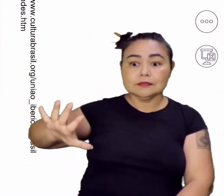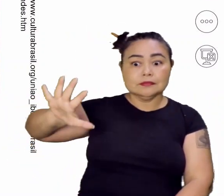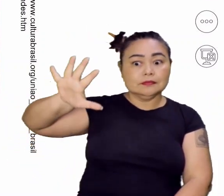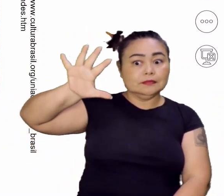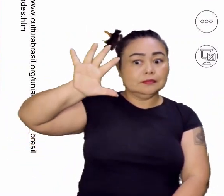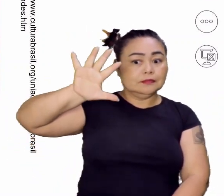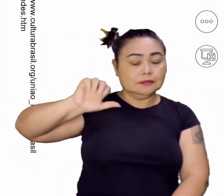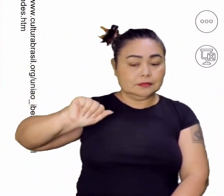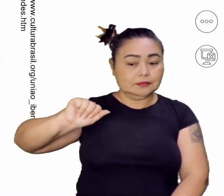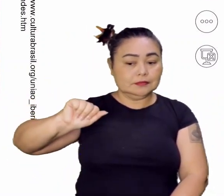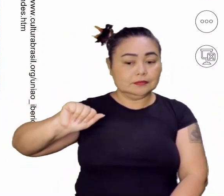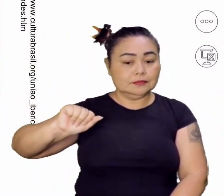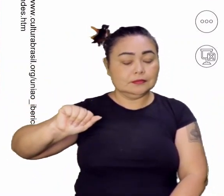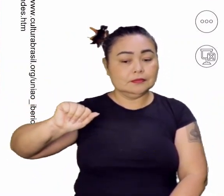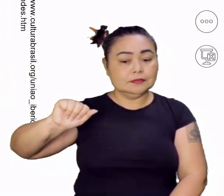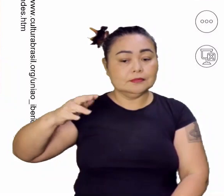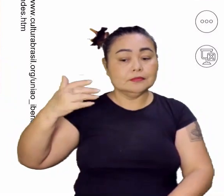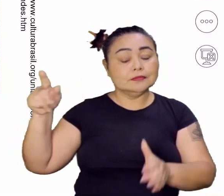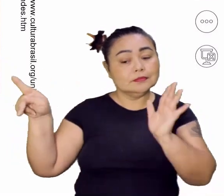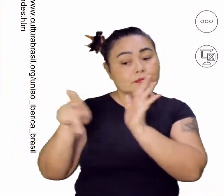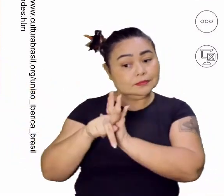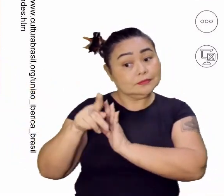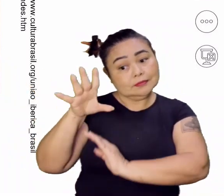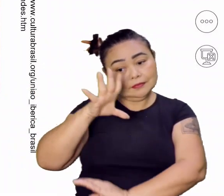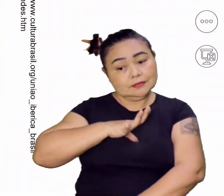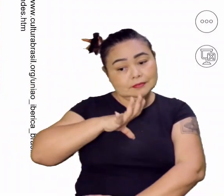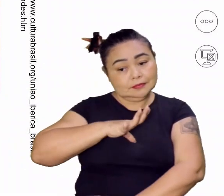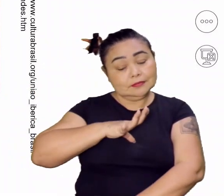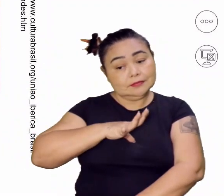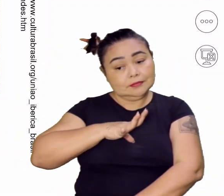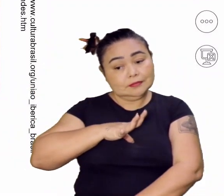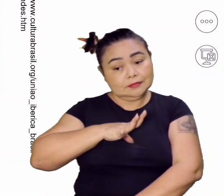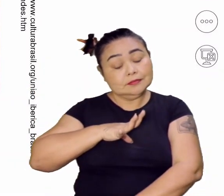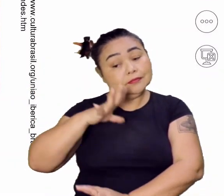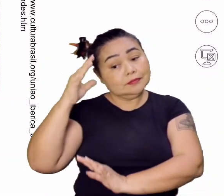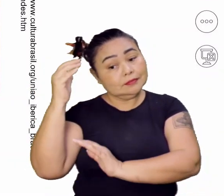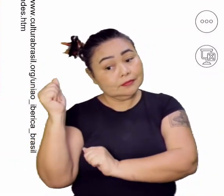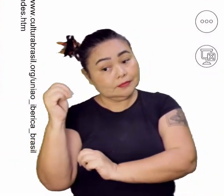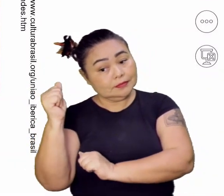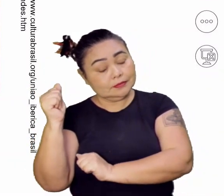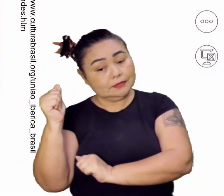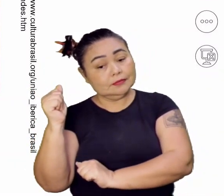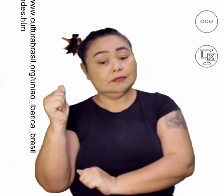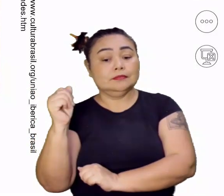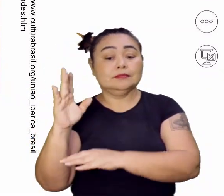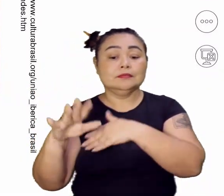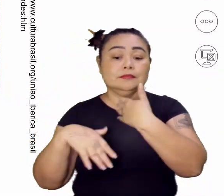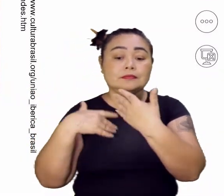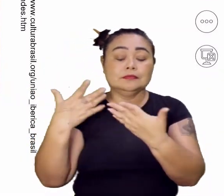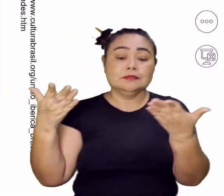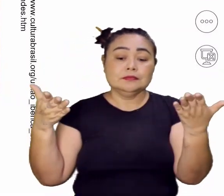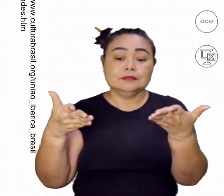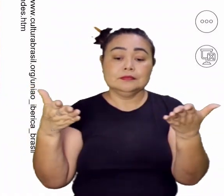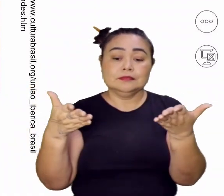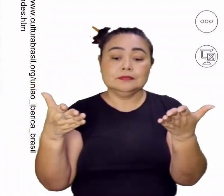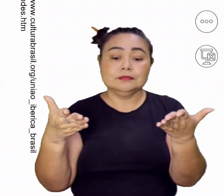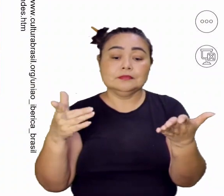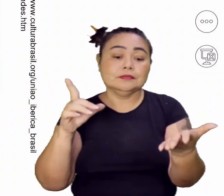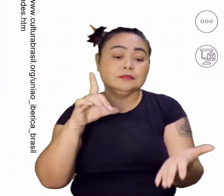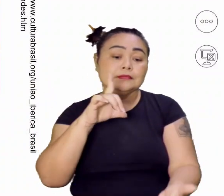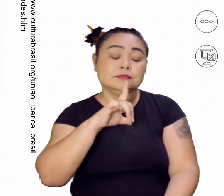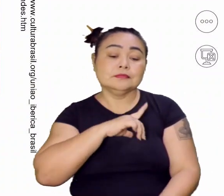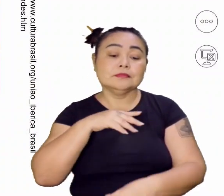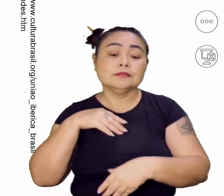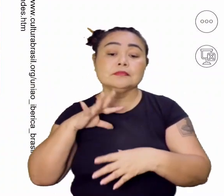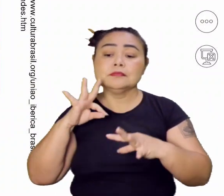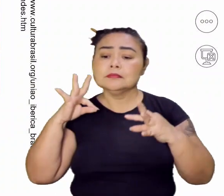Colônias na Ásia, que pertencem a Portugal, pertencem à Espanha. Tanto é que agora nós temos aqui o